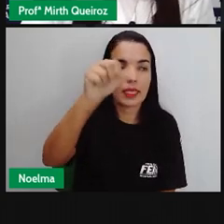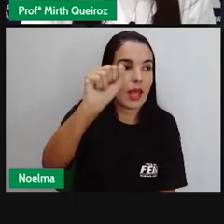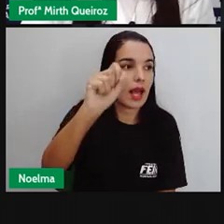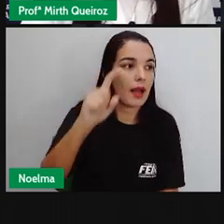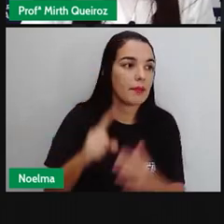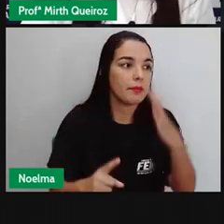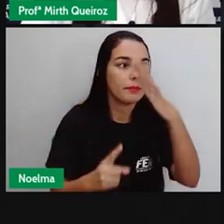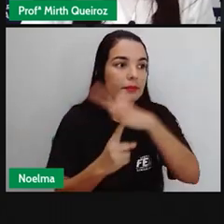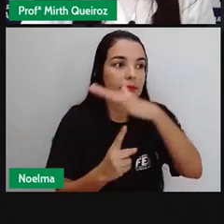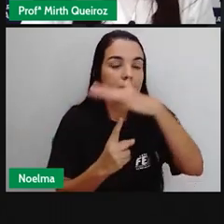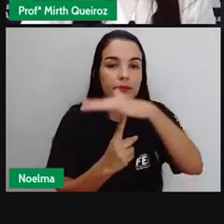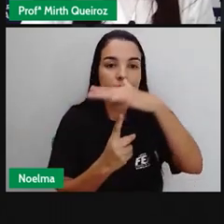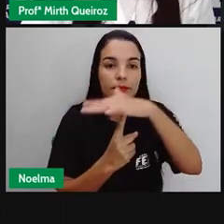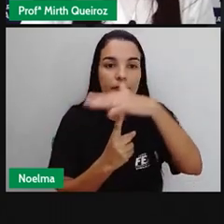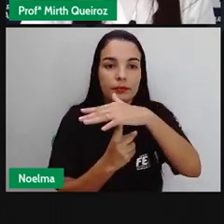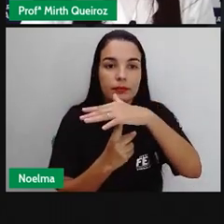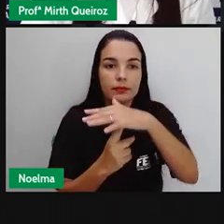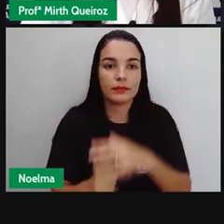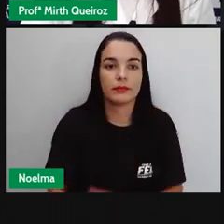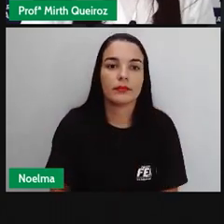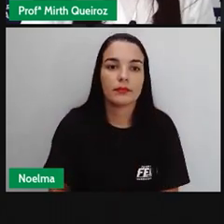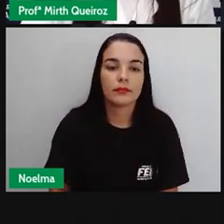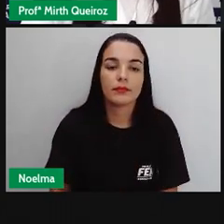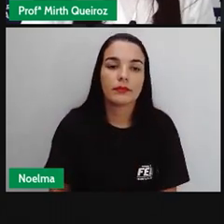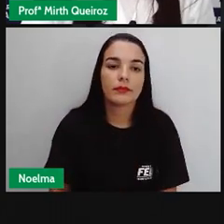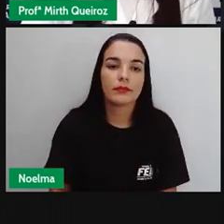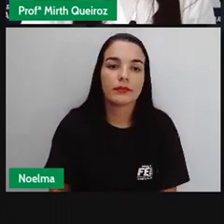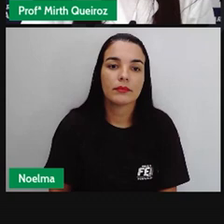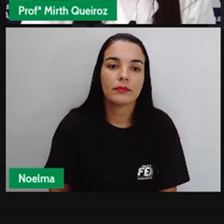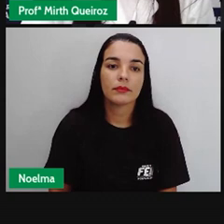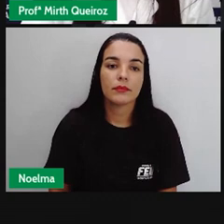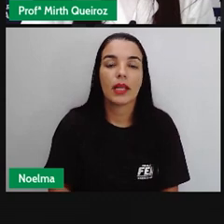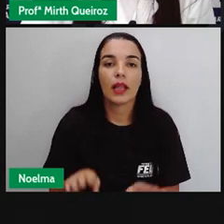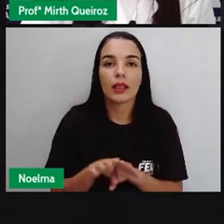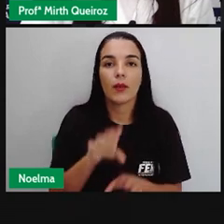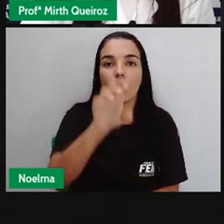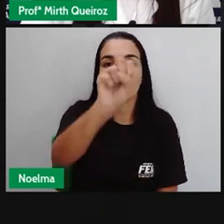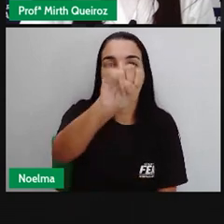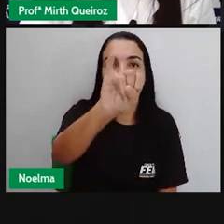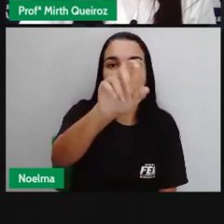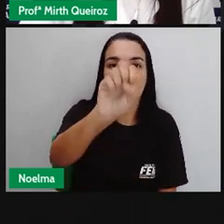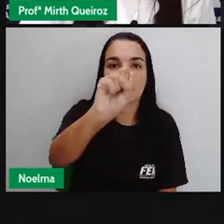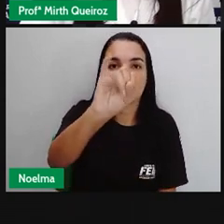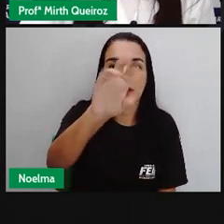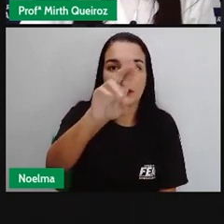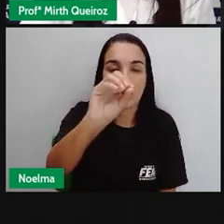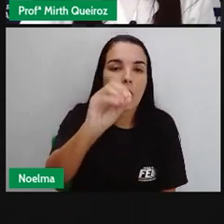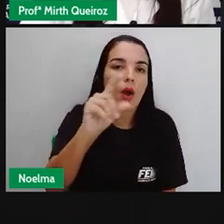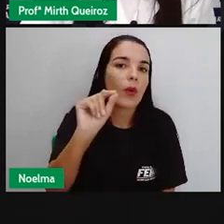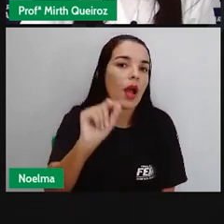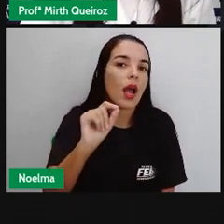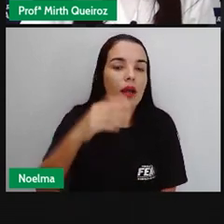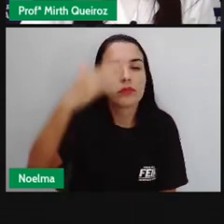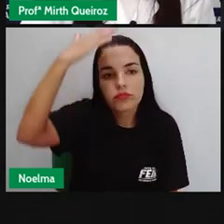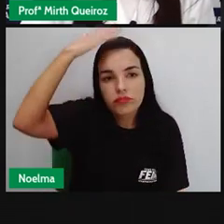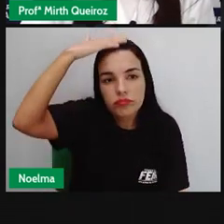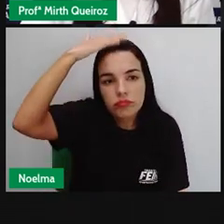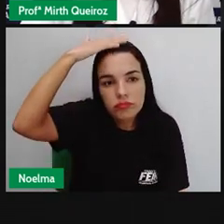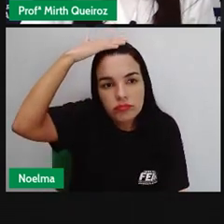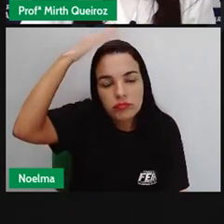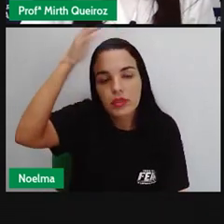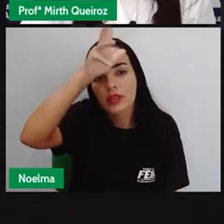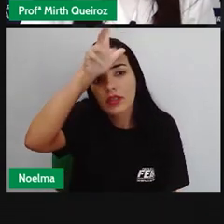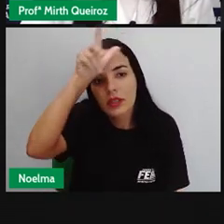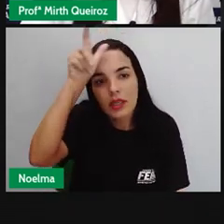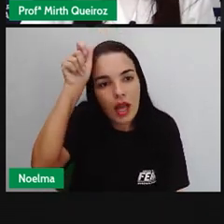deixa eu ver, somente Paraná. Nós temos os sírios libaneses, em Roraima, Amazonas,